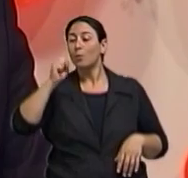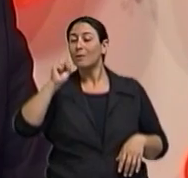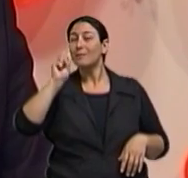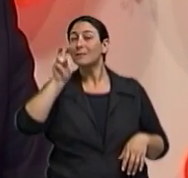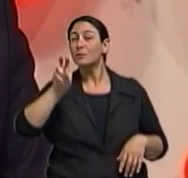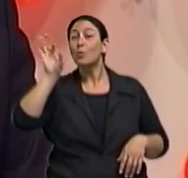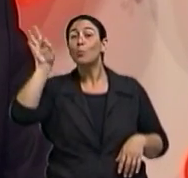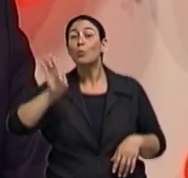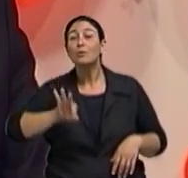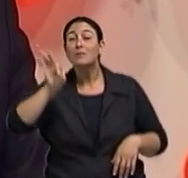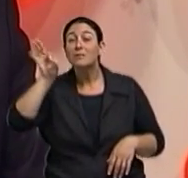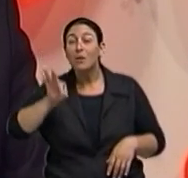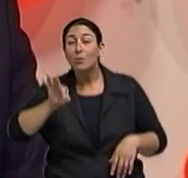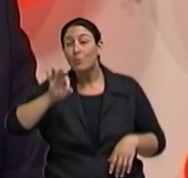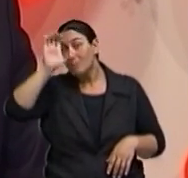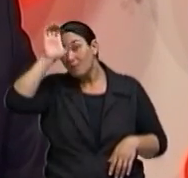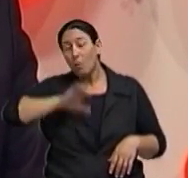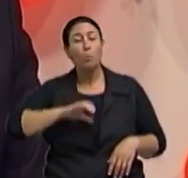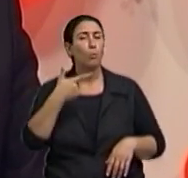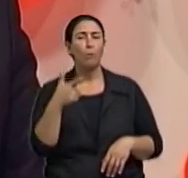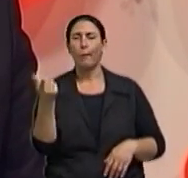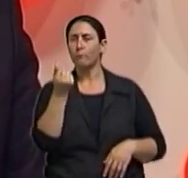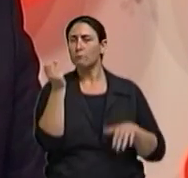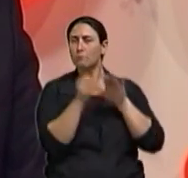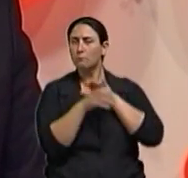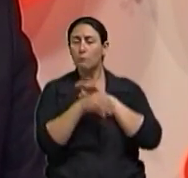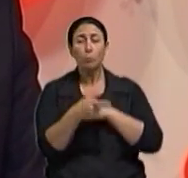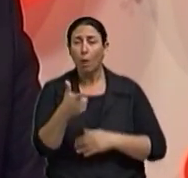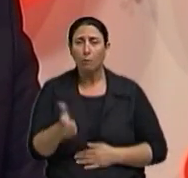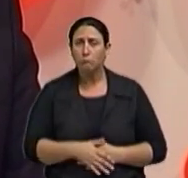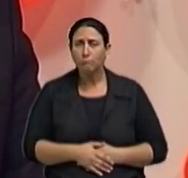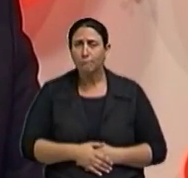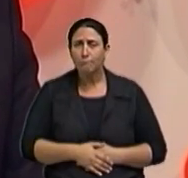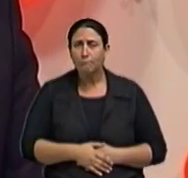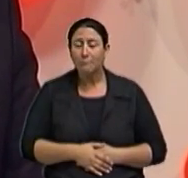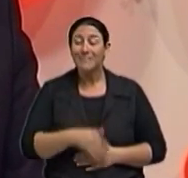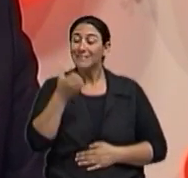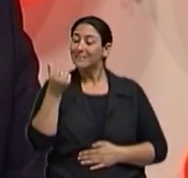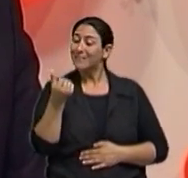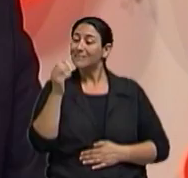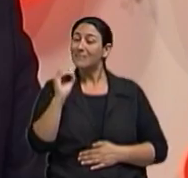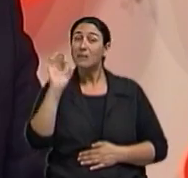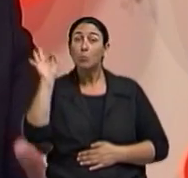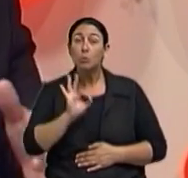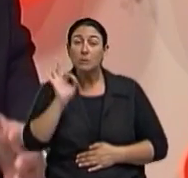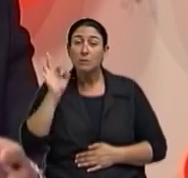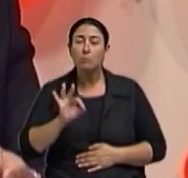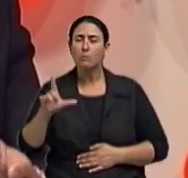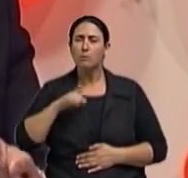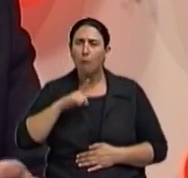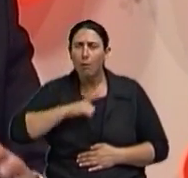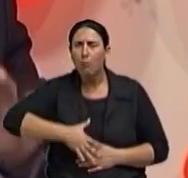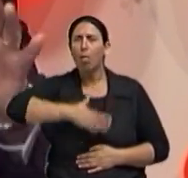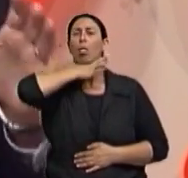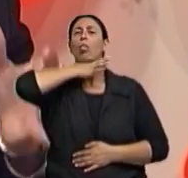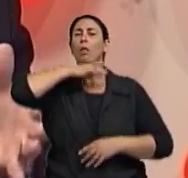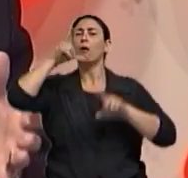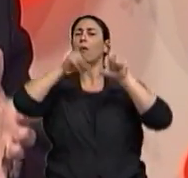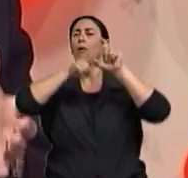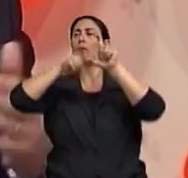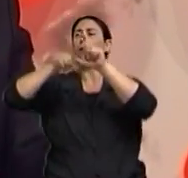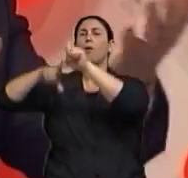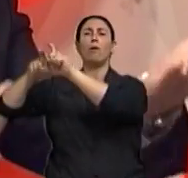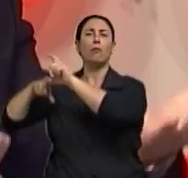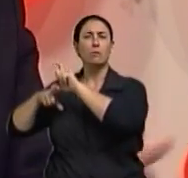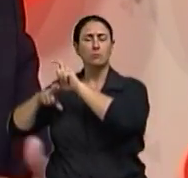cidadãos não têm dinheiro guardado e 60% são endividados, têm alguma espécie de dívida. Esse